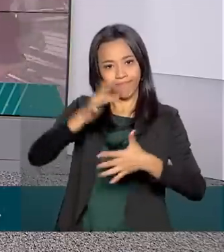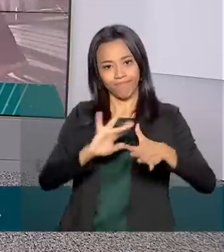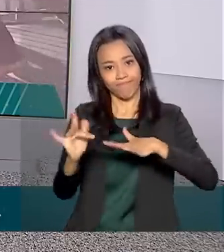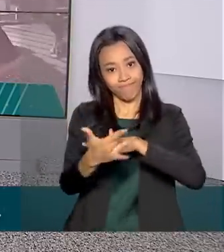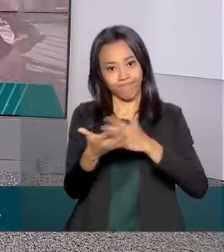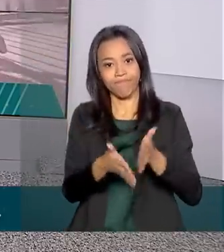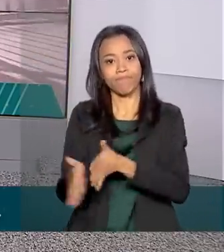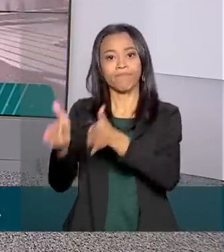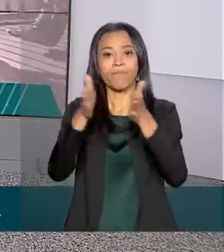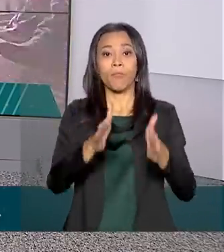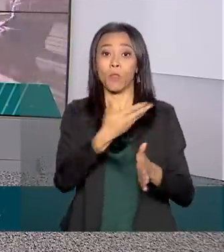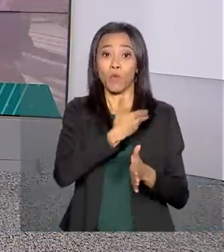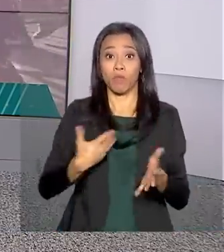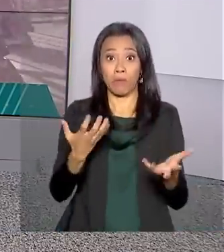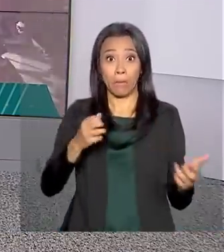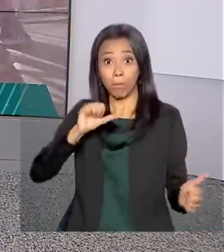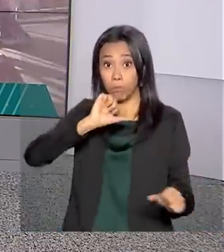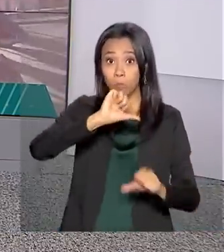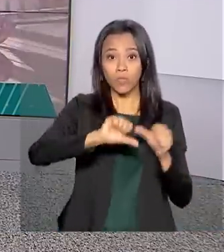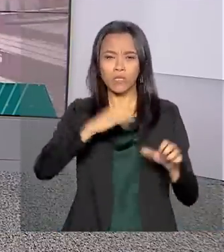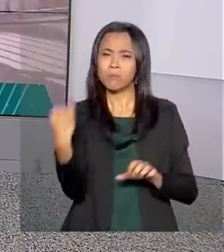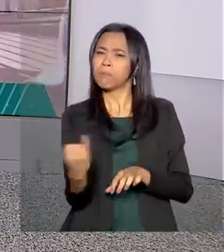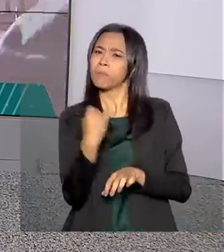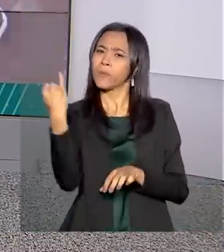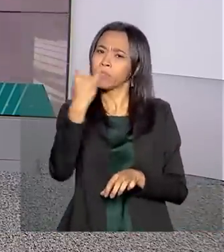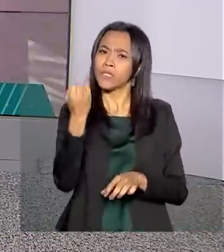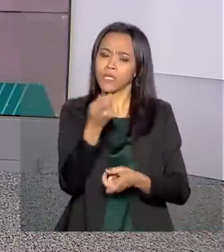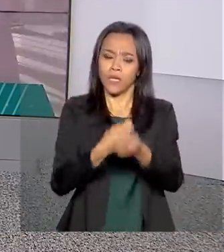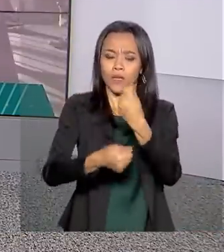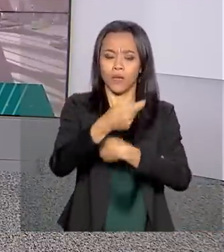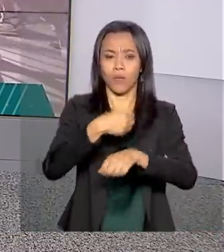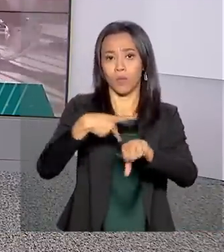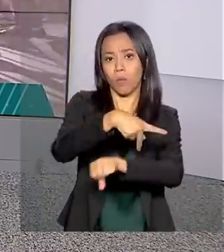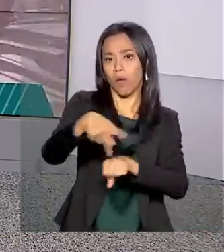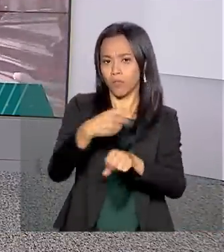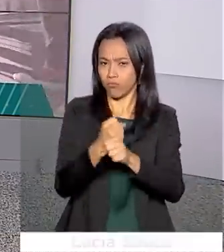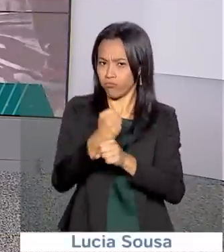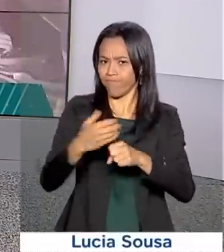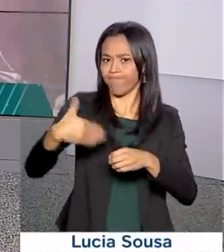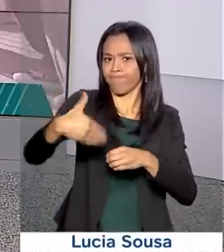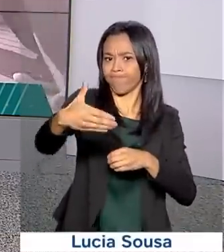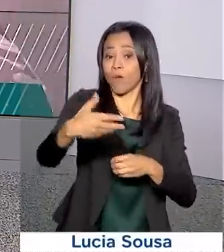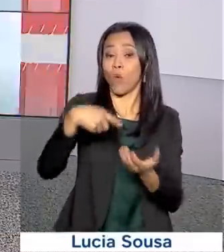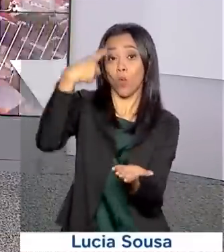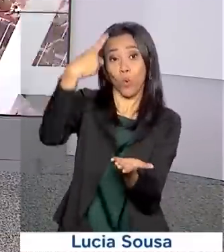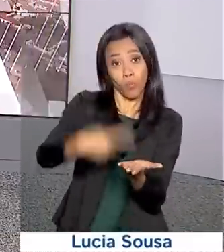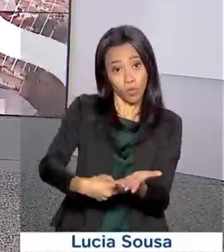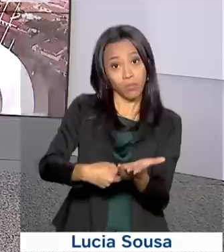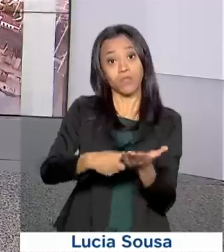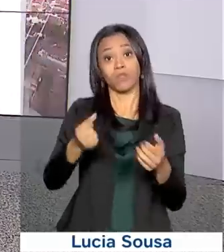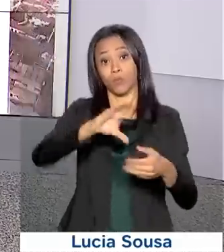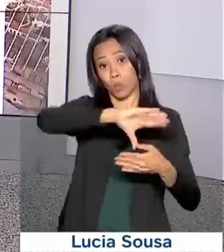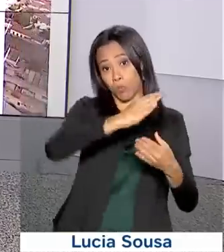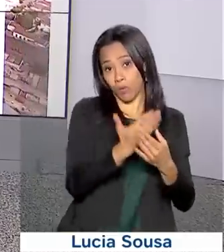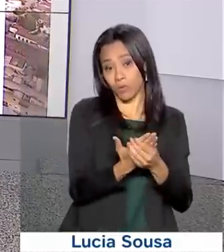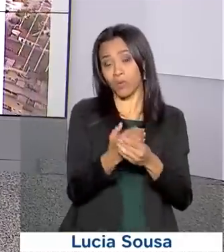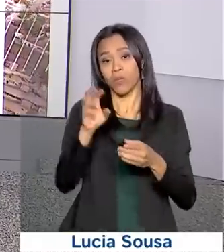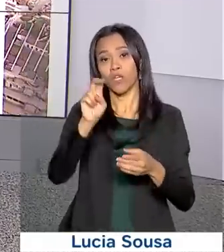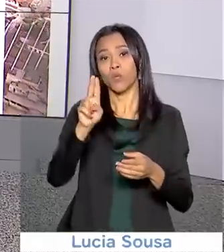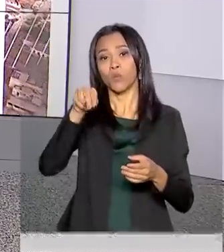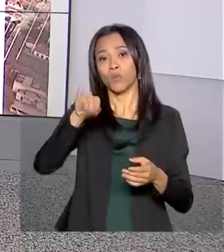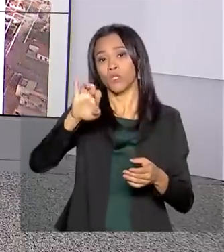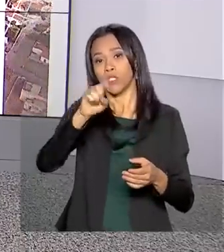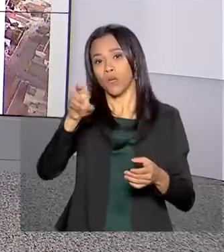O governo espera mudanças importantes na economia do país nos próximos anos com o acordo de livre comércio fechado entre o Mercosul e a União